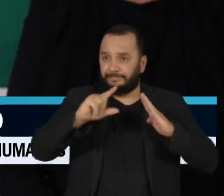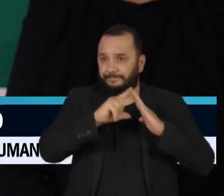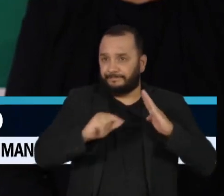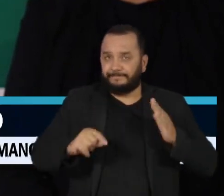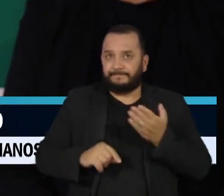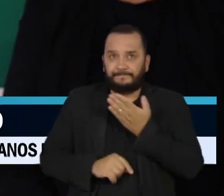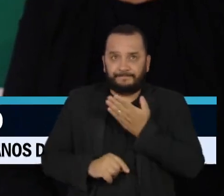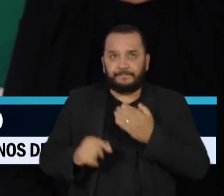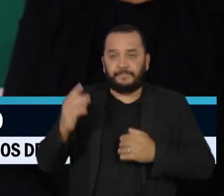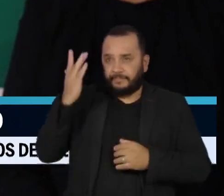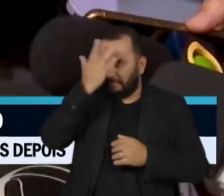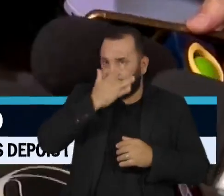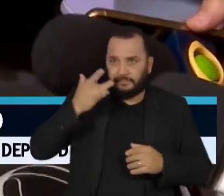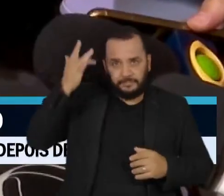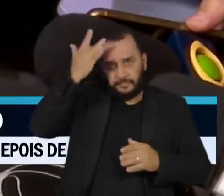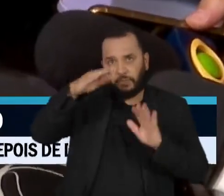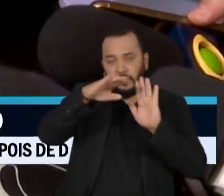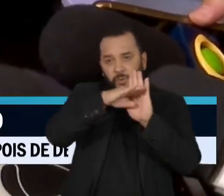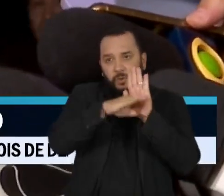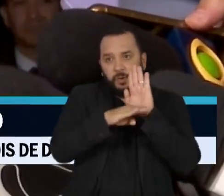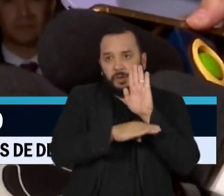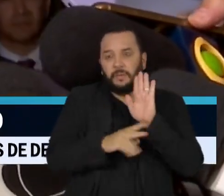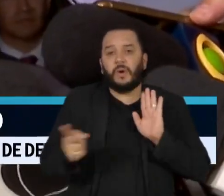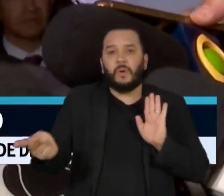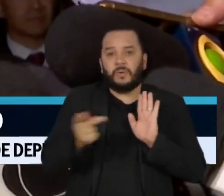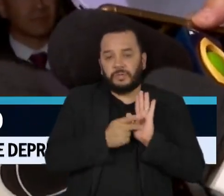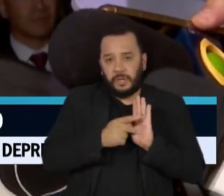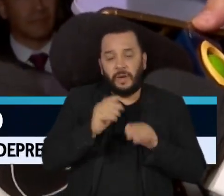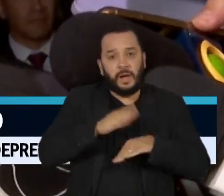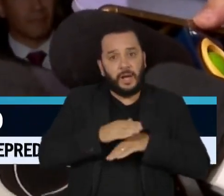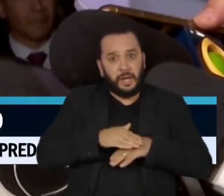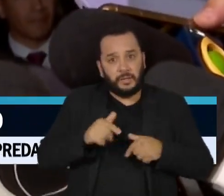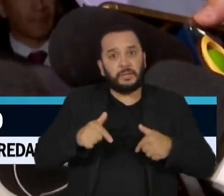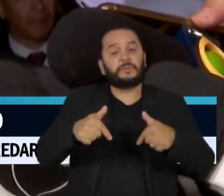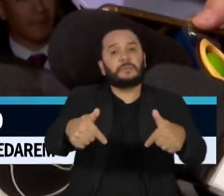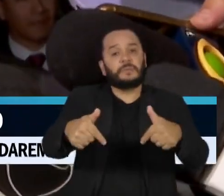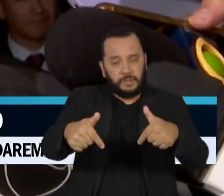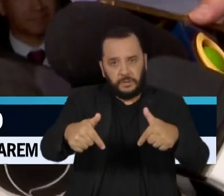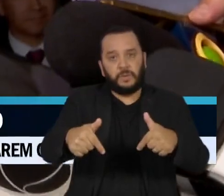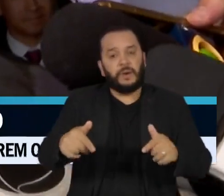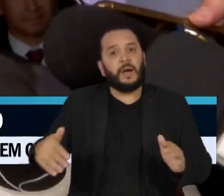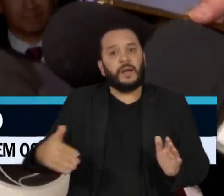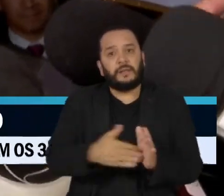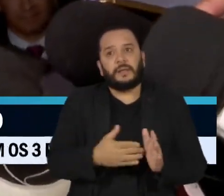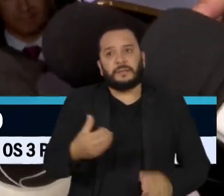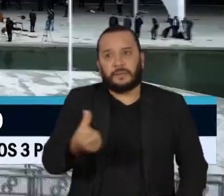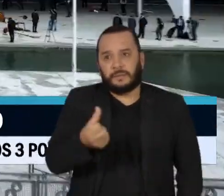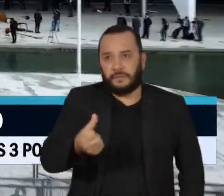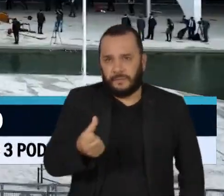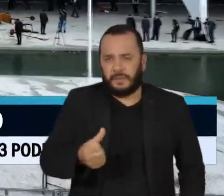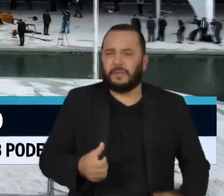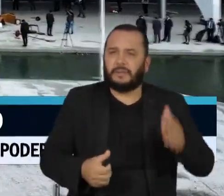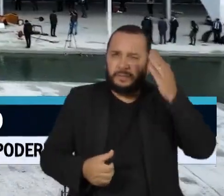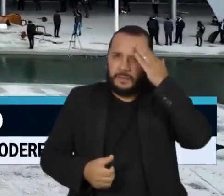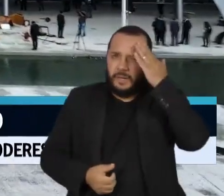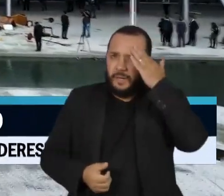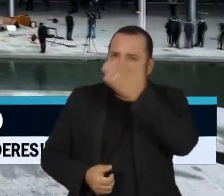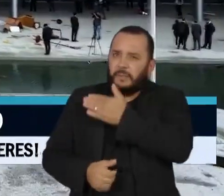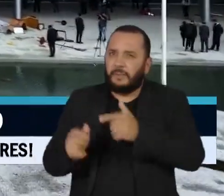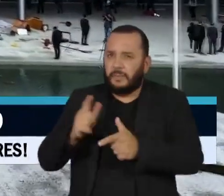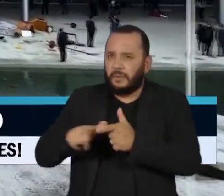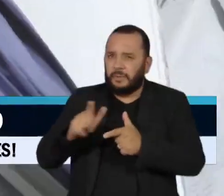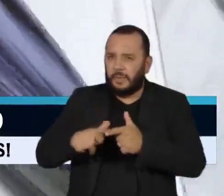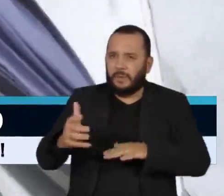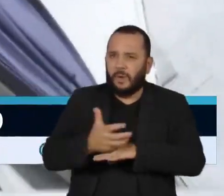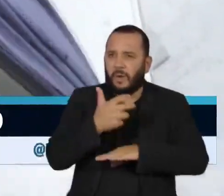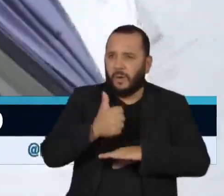manter o cronograma original e anunciar as primeiras medidas econômicas até sexta-feira, mesmo após o impacto político dos atos golpistas,